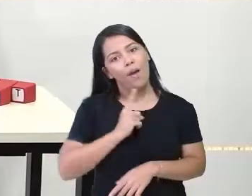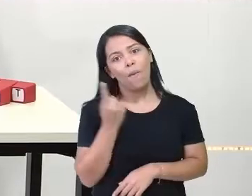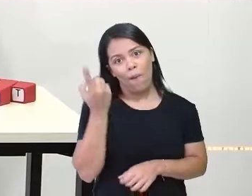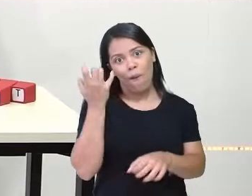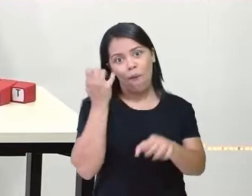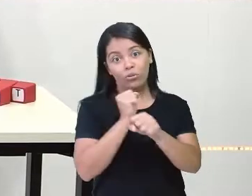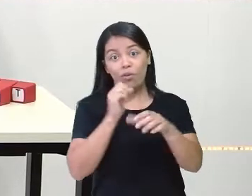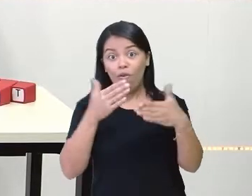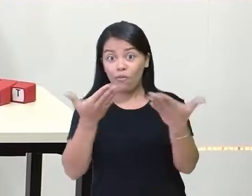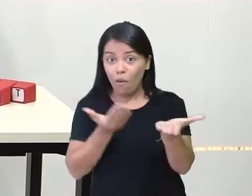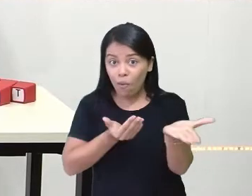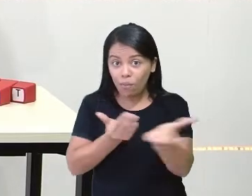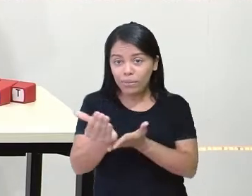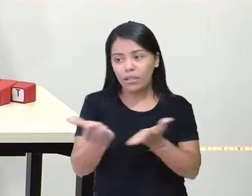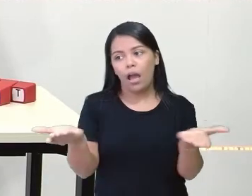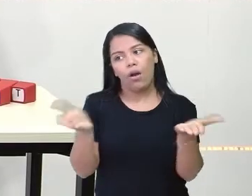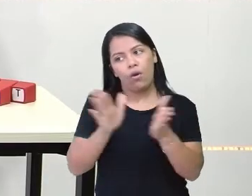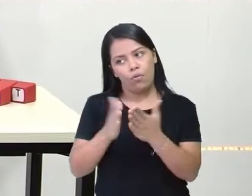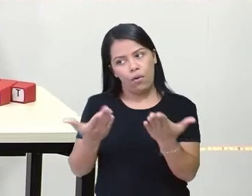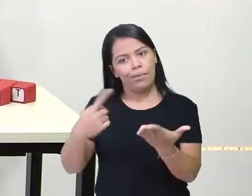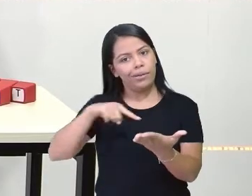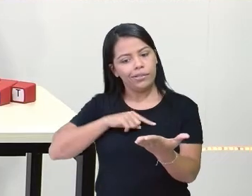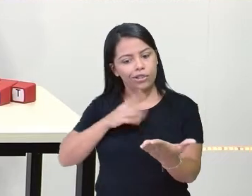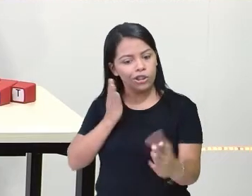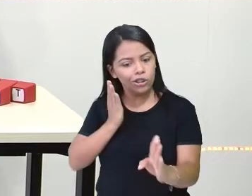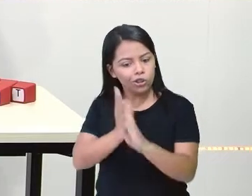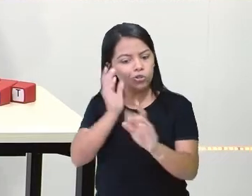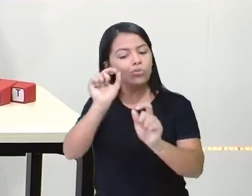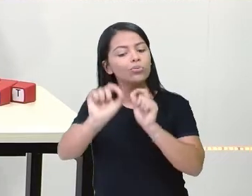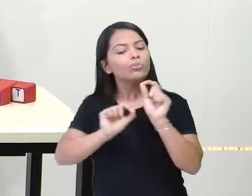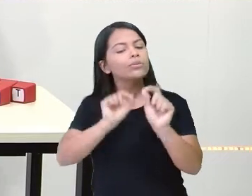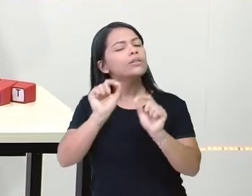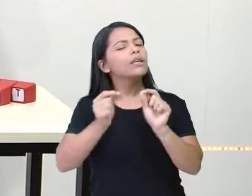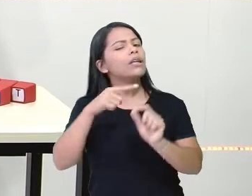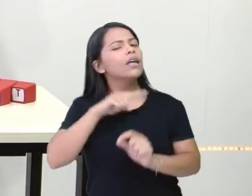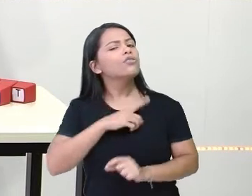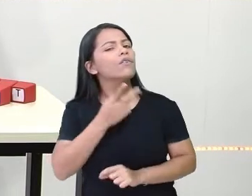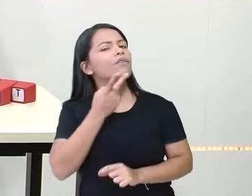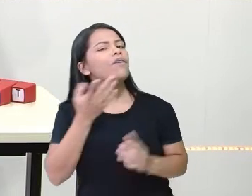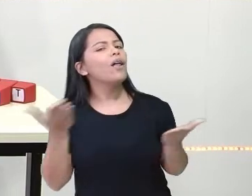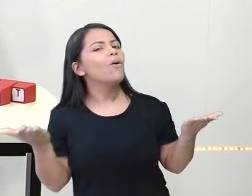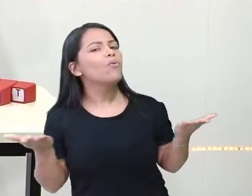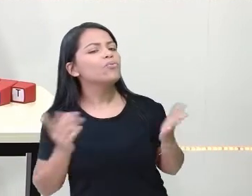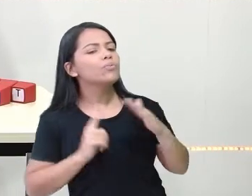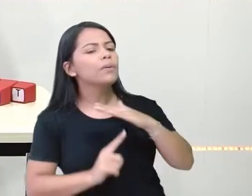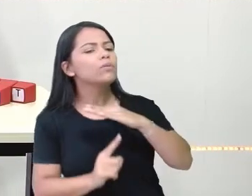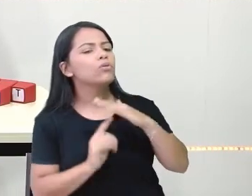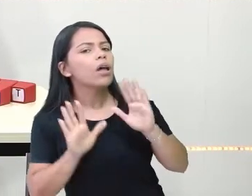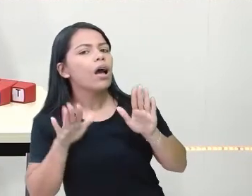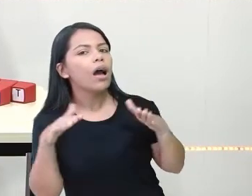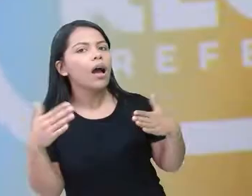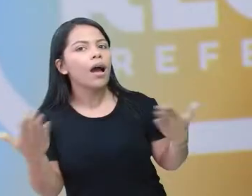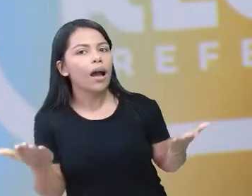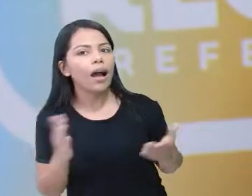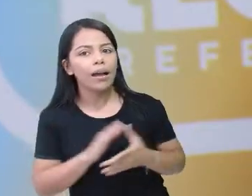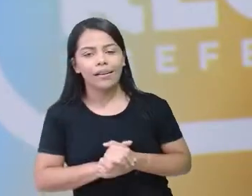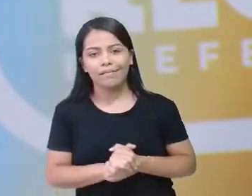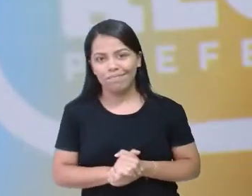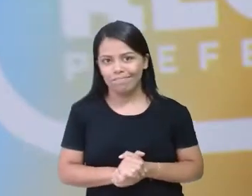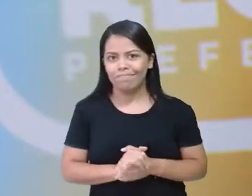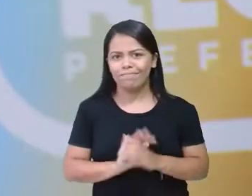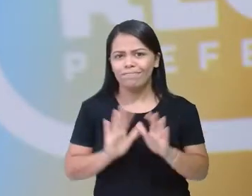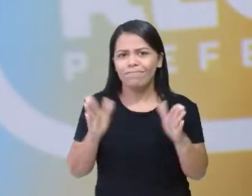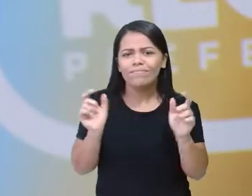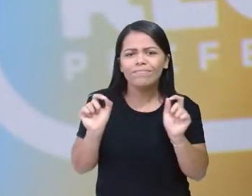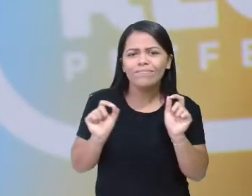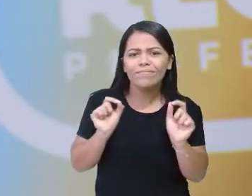Então, vamos lá, professora Cátia. Eu vou abrir aqui para a gente descobrir quem é que a gente vai falar hoje, está certo? Olha, quem será